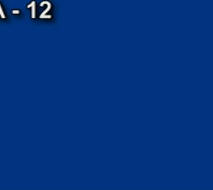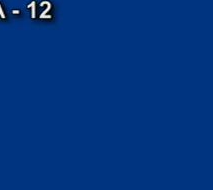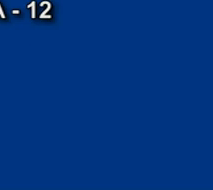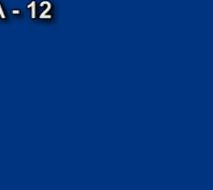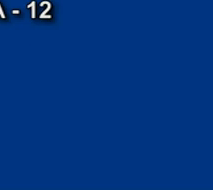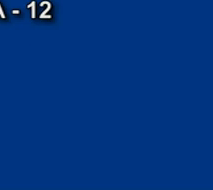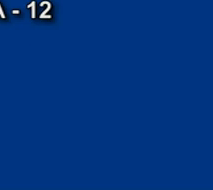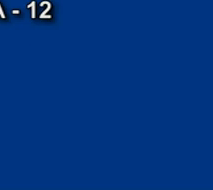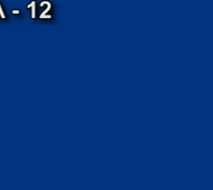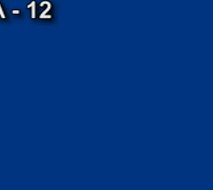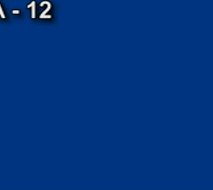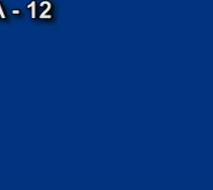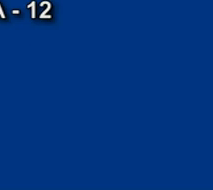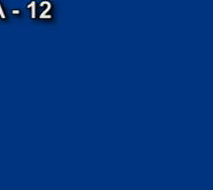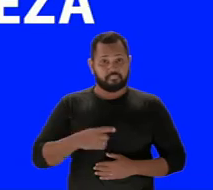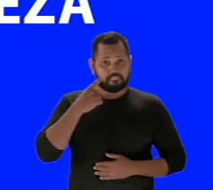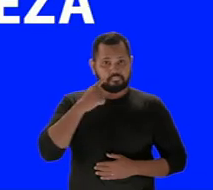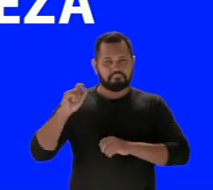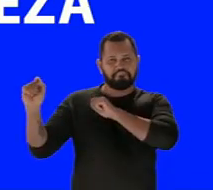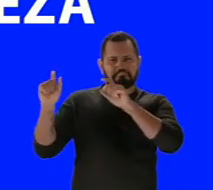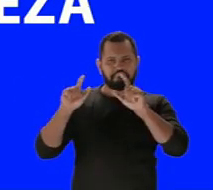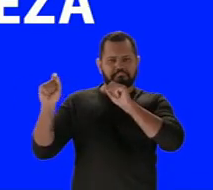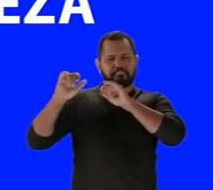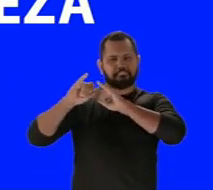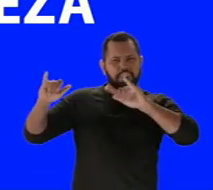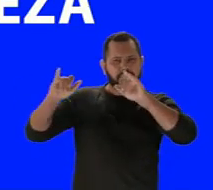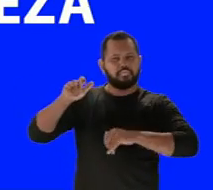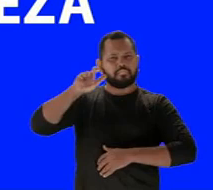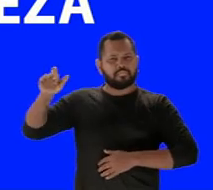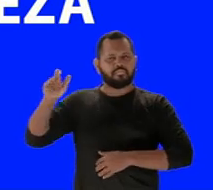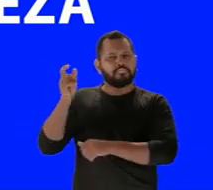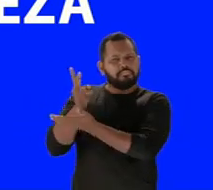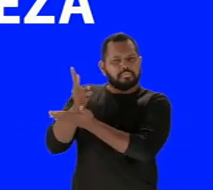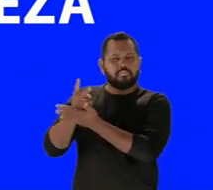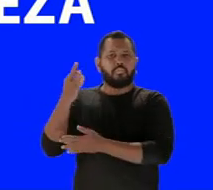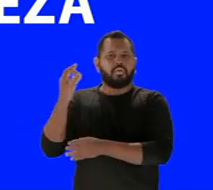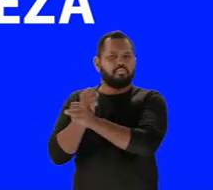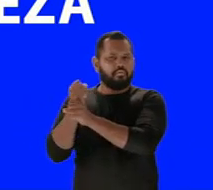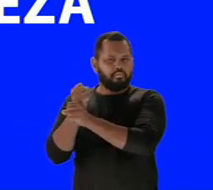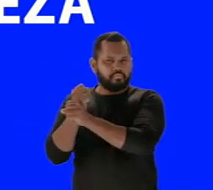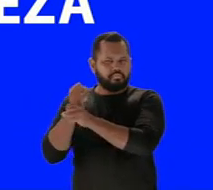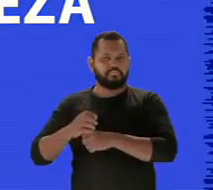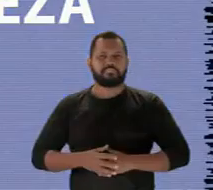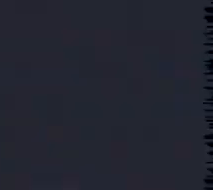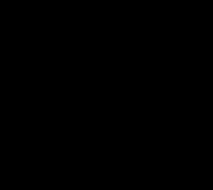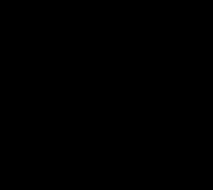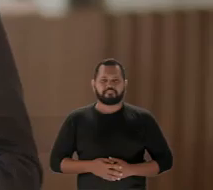Vamos ver mesmo. Você acabou de assistir aos programas de quem há 40 anos se reveza no poder.